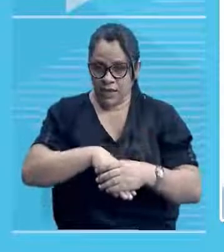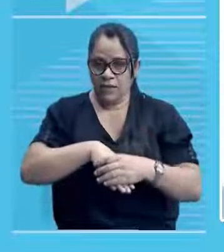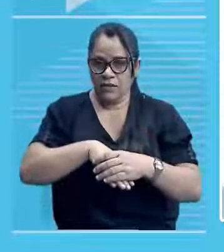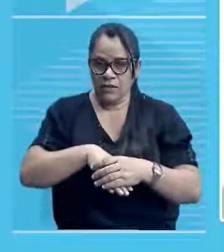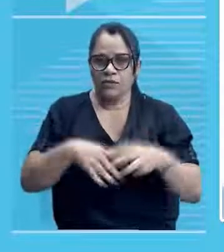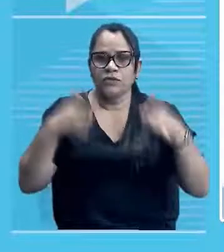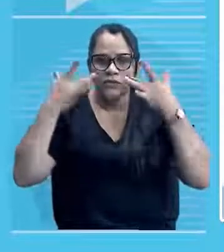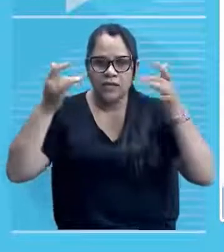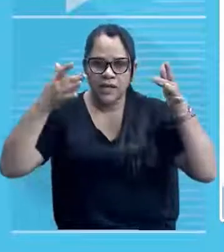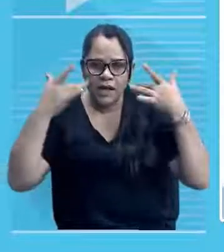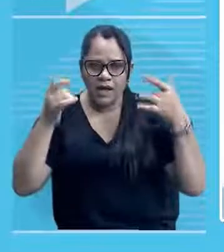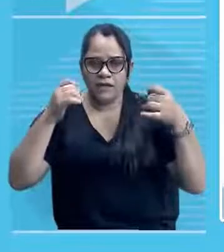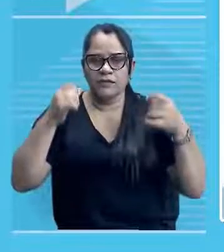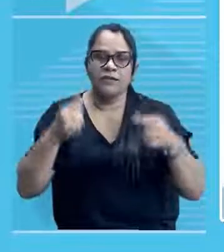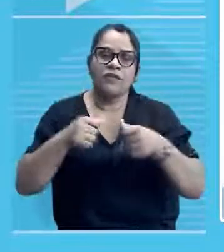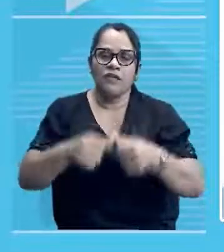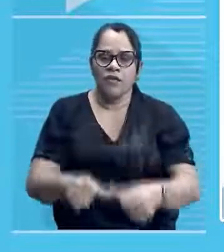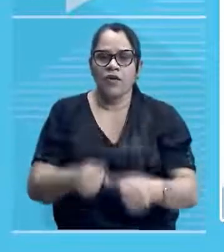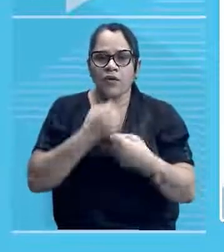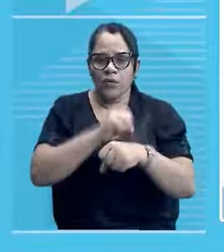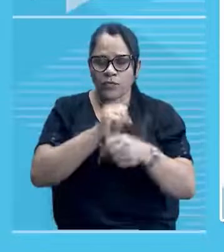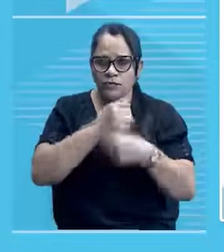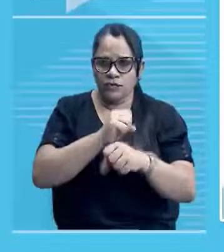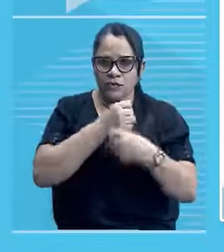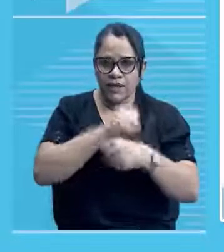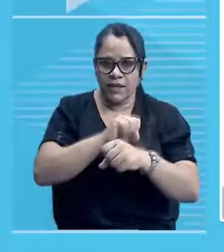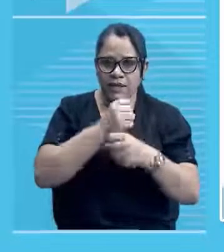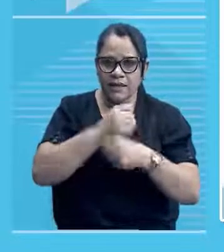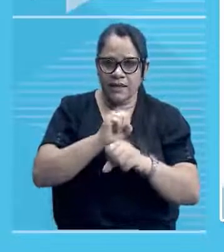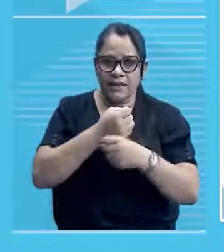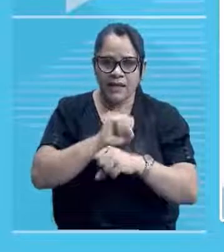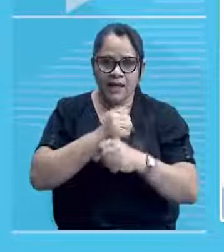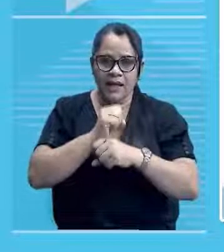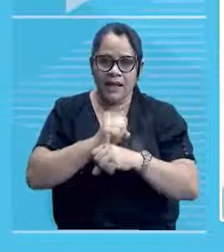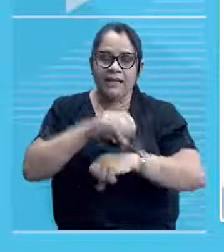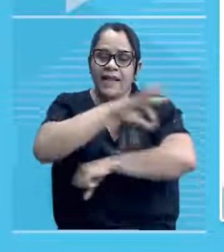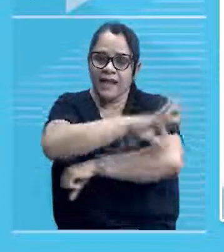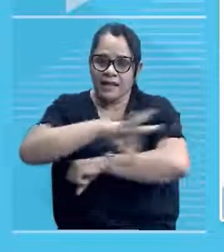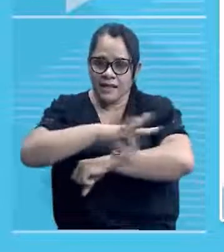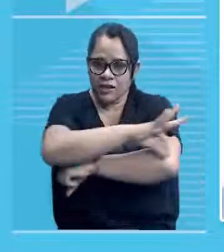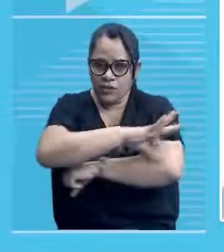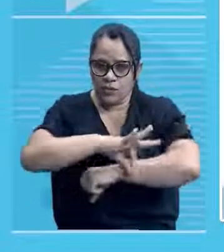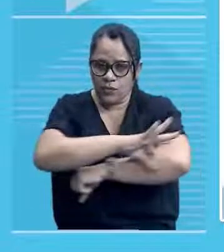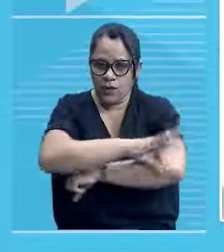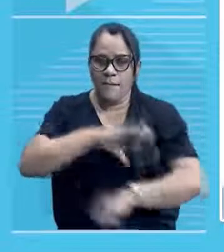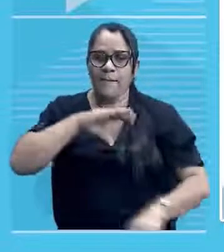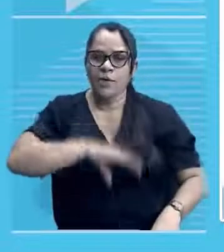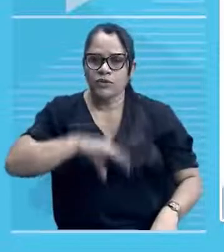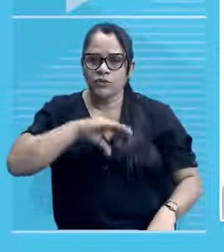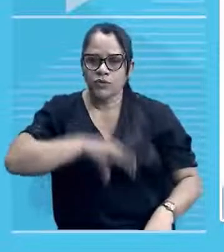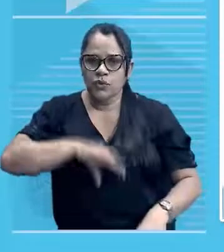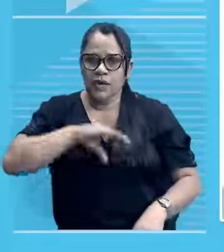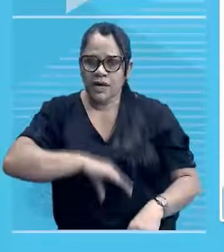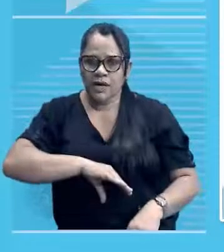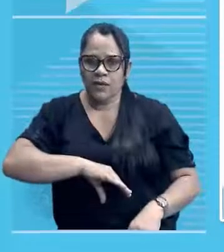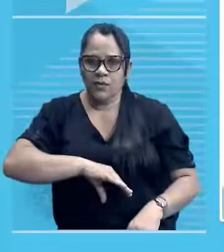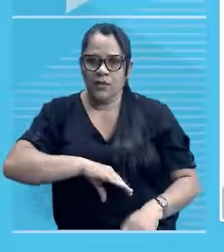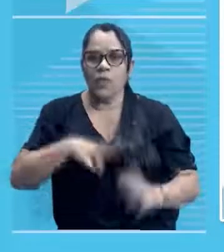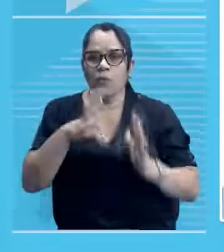Foi construída com inspiração na arquitetura portuguesa, E com destaque aí, com detalhes, né? Greco-romanos.